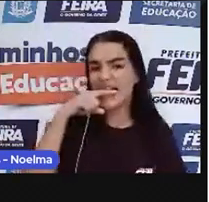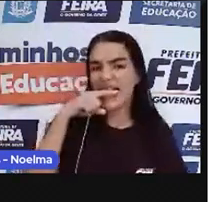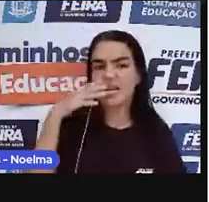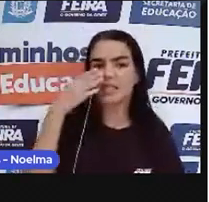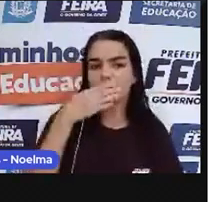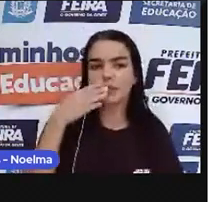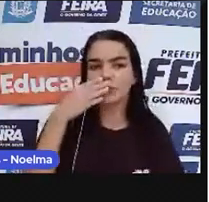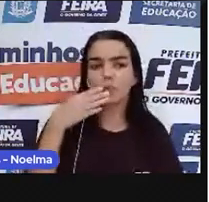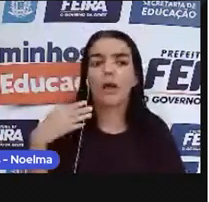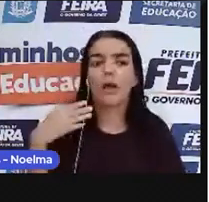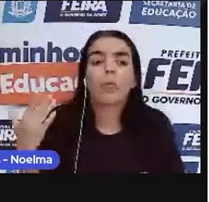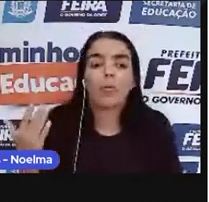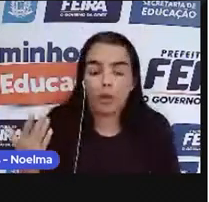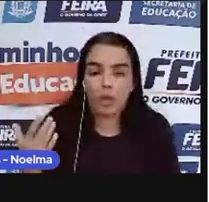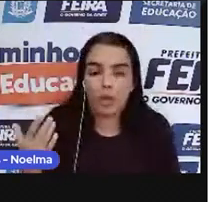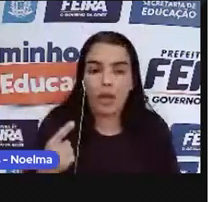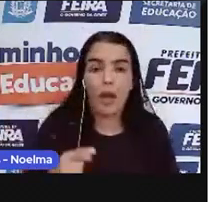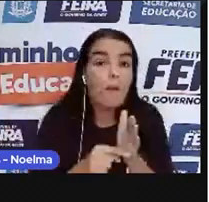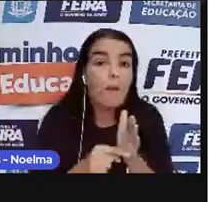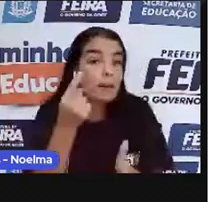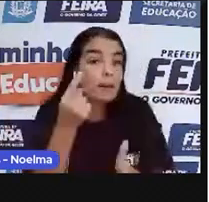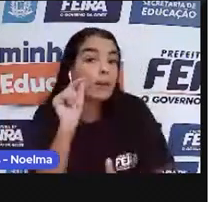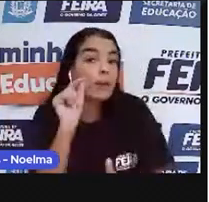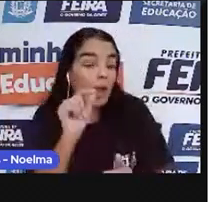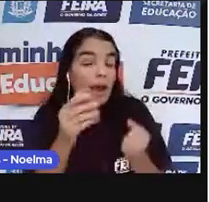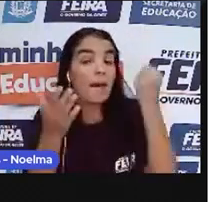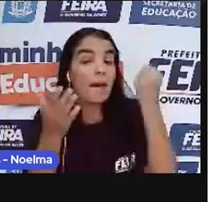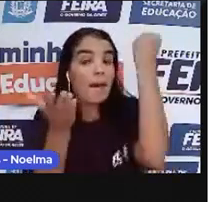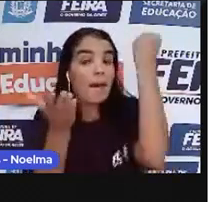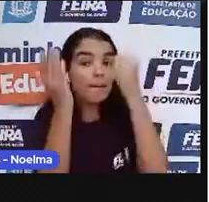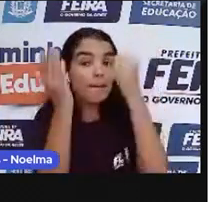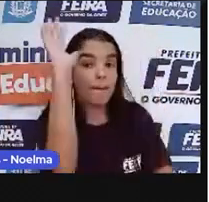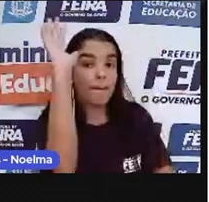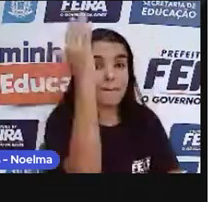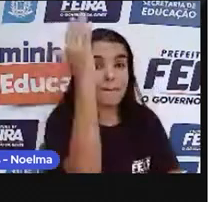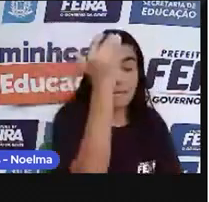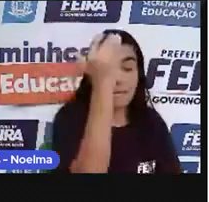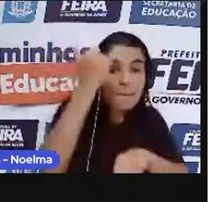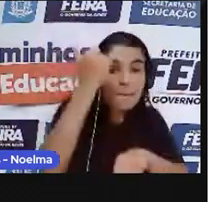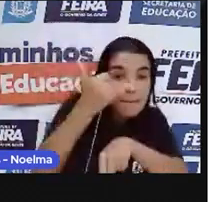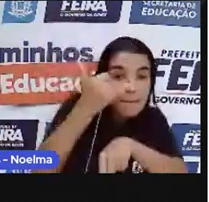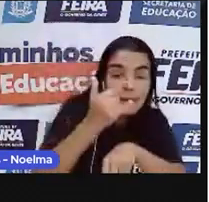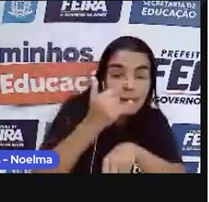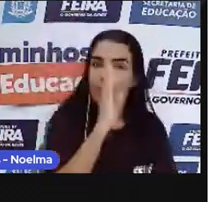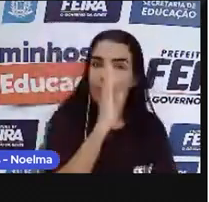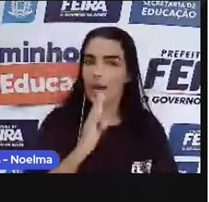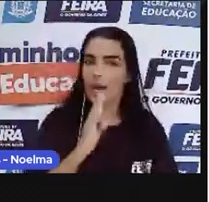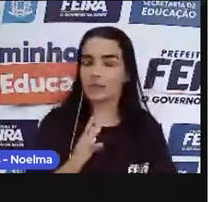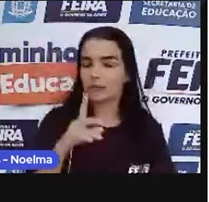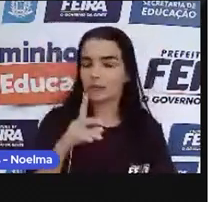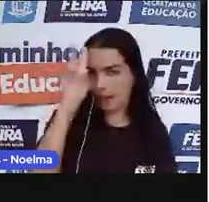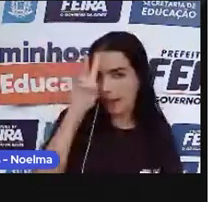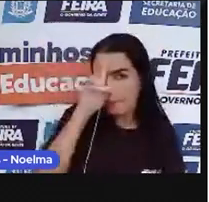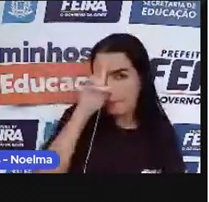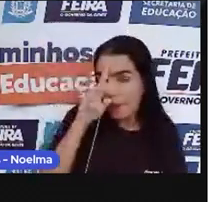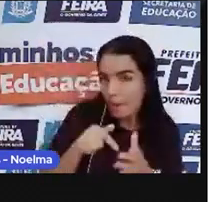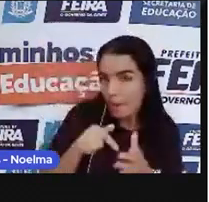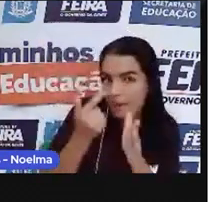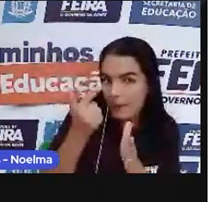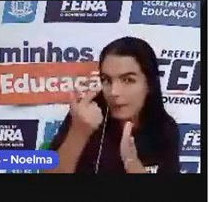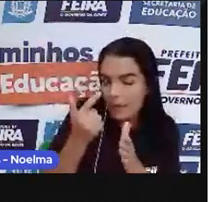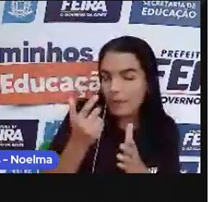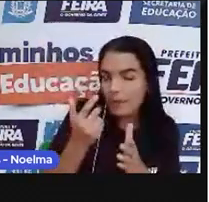econômico do Brasil foi o do Brasil, foi o pau-brasil, né? Que era uma madeira